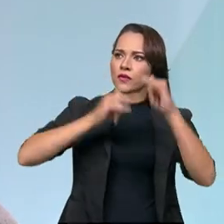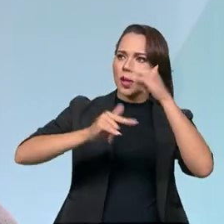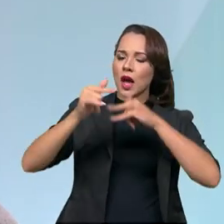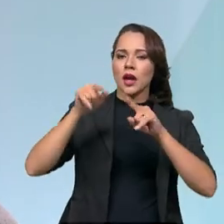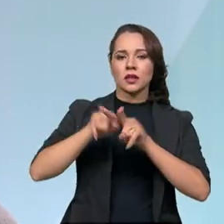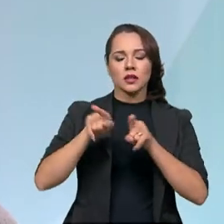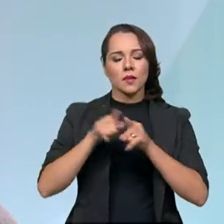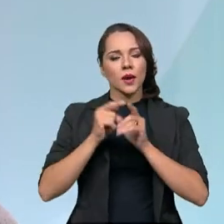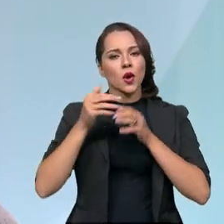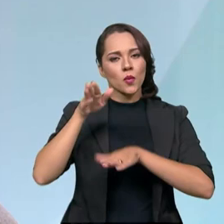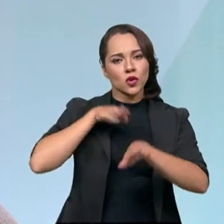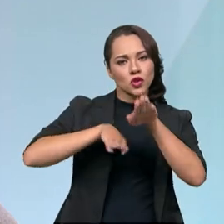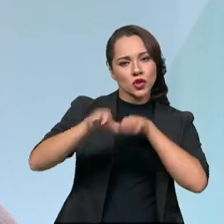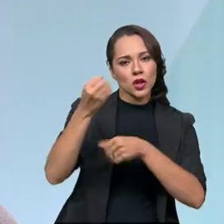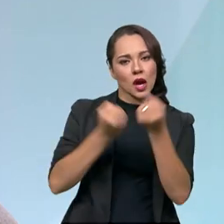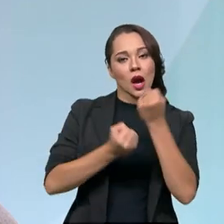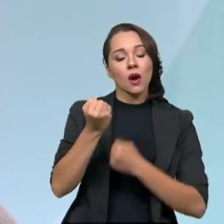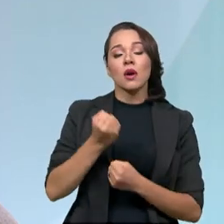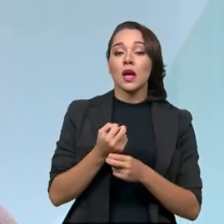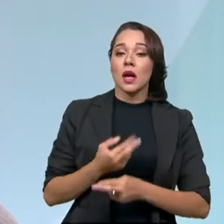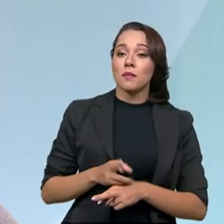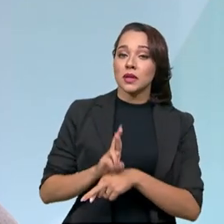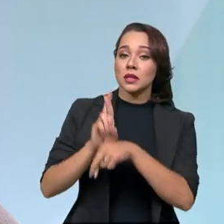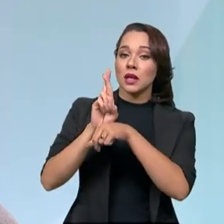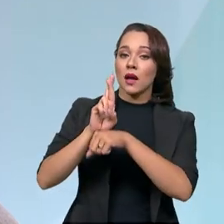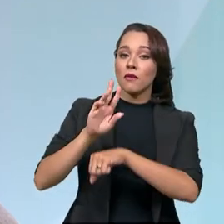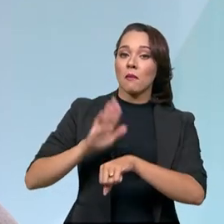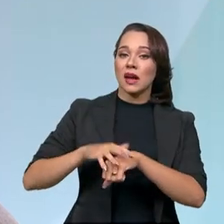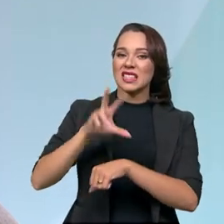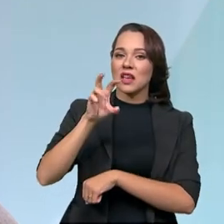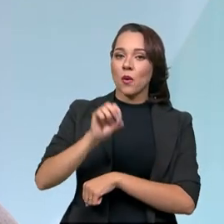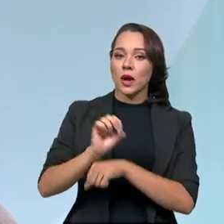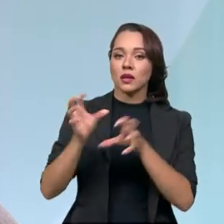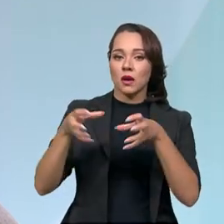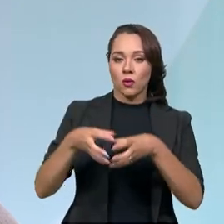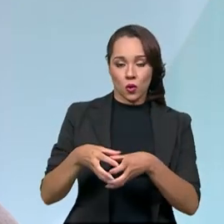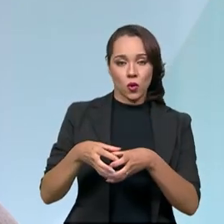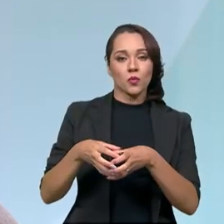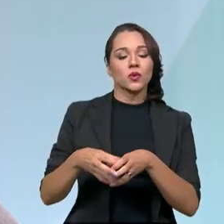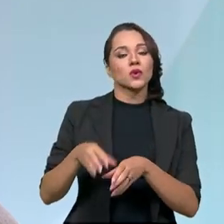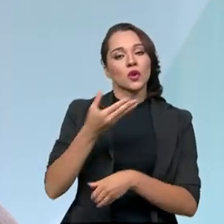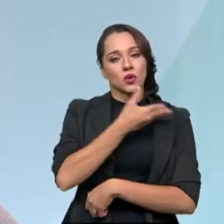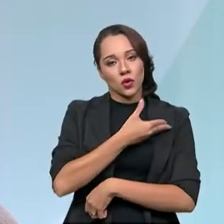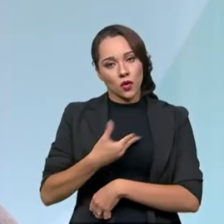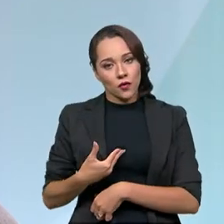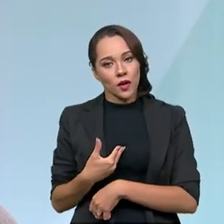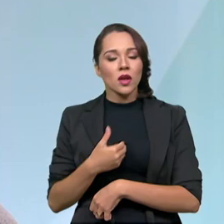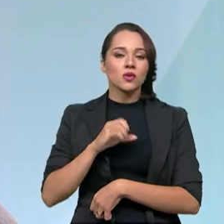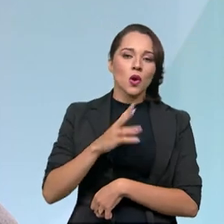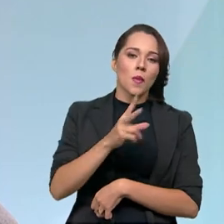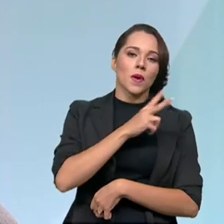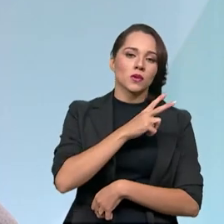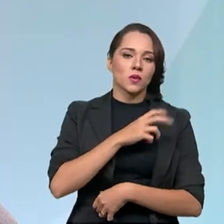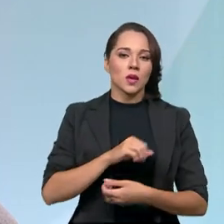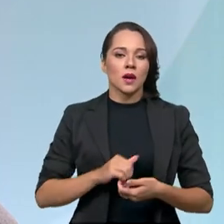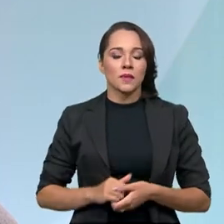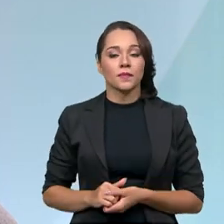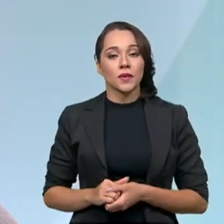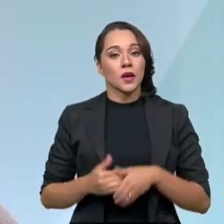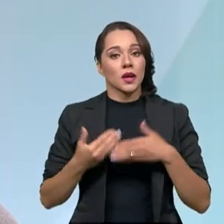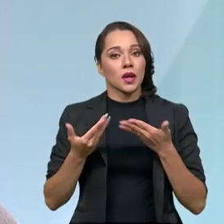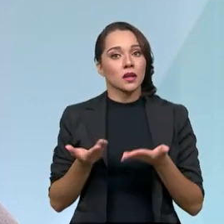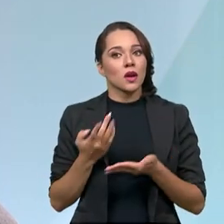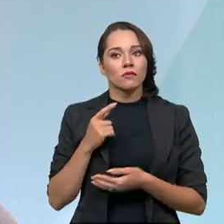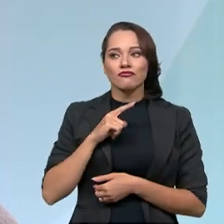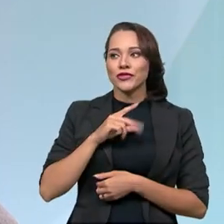esses seis pilares, representando mais de 50 órgãos e entidades, governamentais e não governamentais. Então, nos